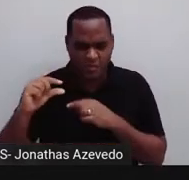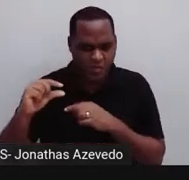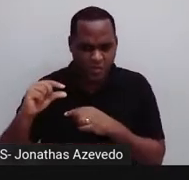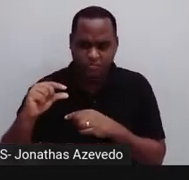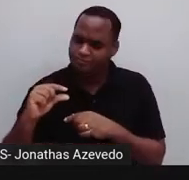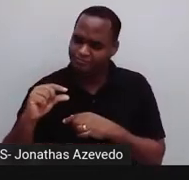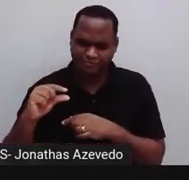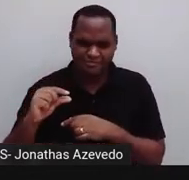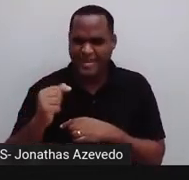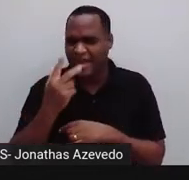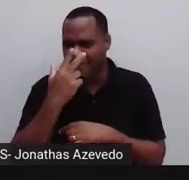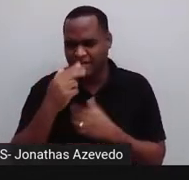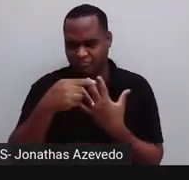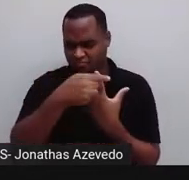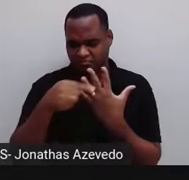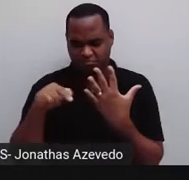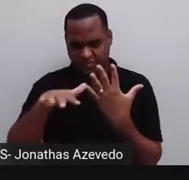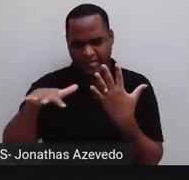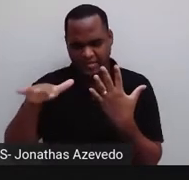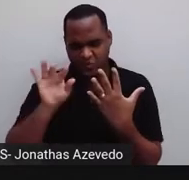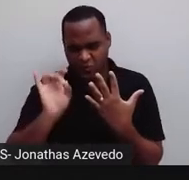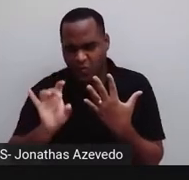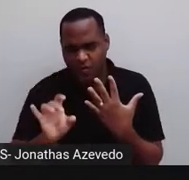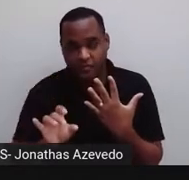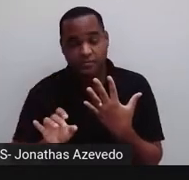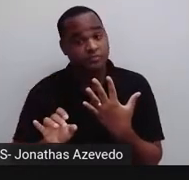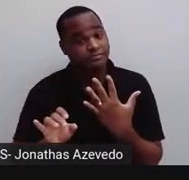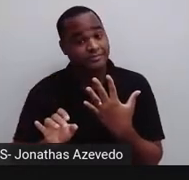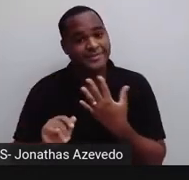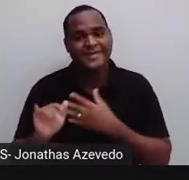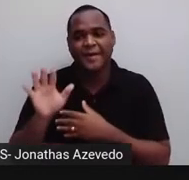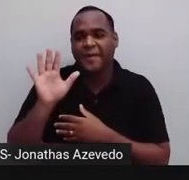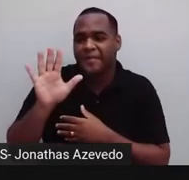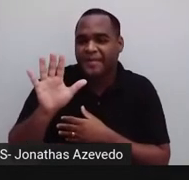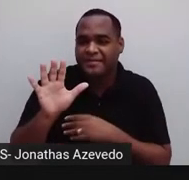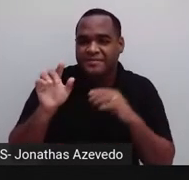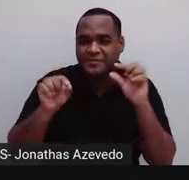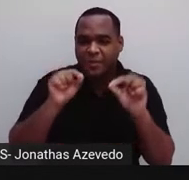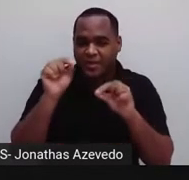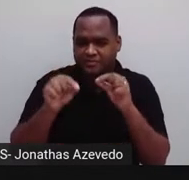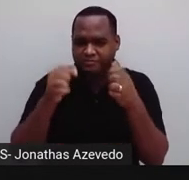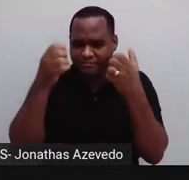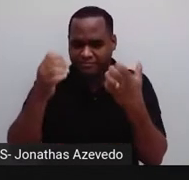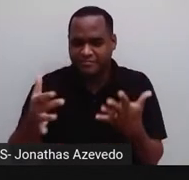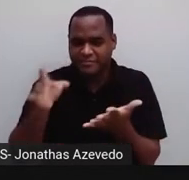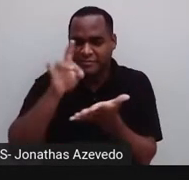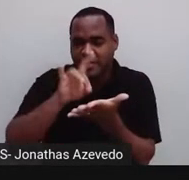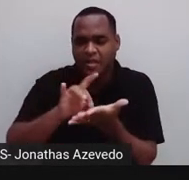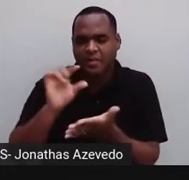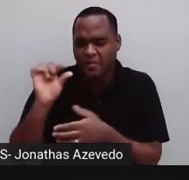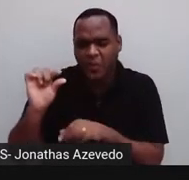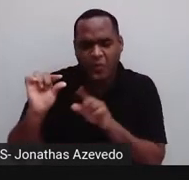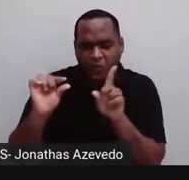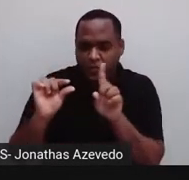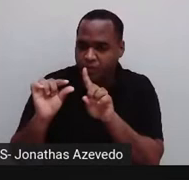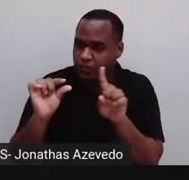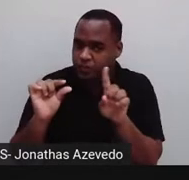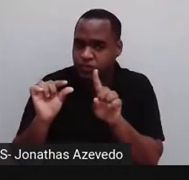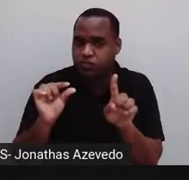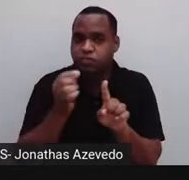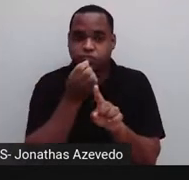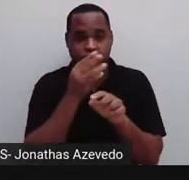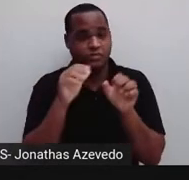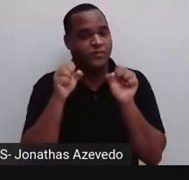pensar assim, ah, mas cinco áreas só. Mas, né, na verdade não é pouco, tá bom? Porque